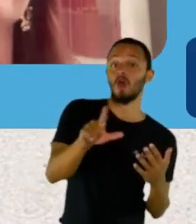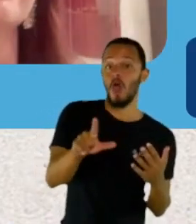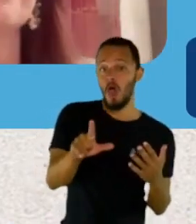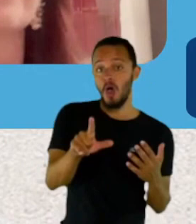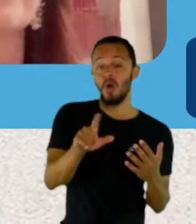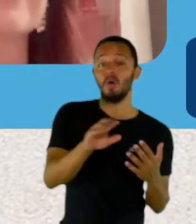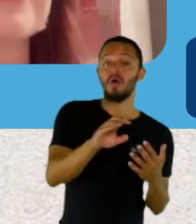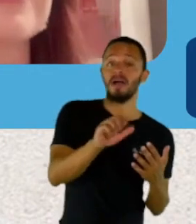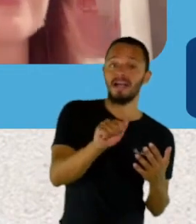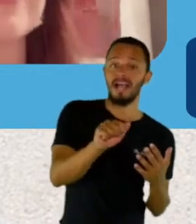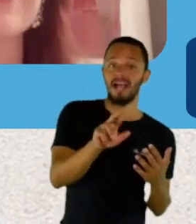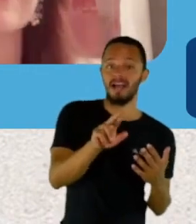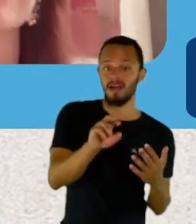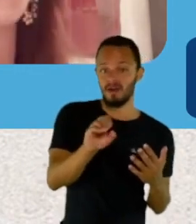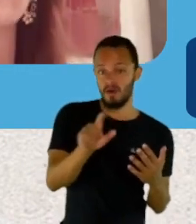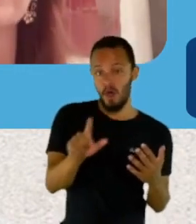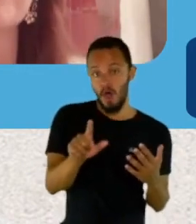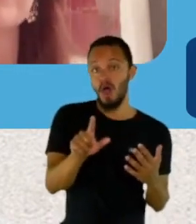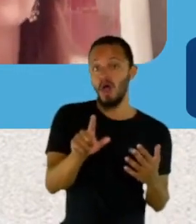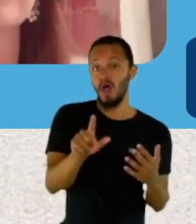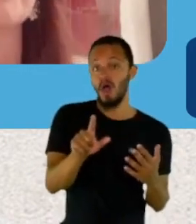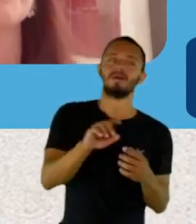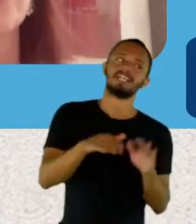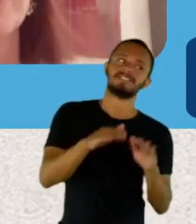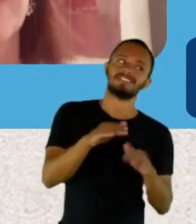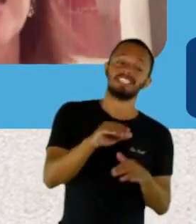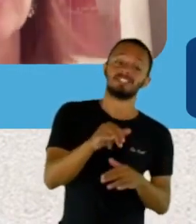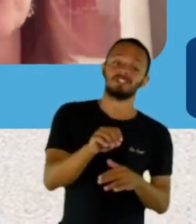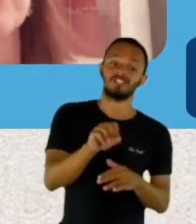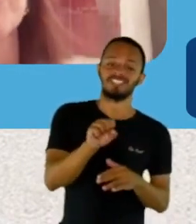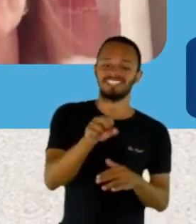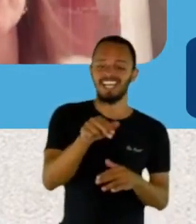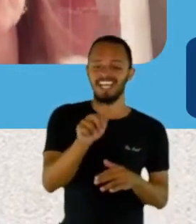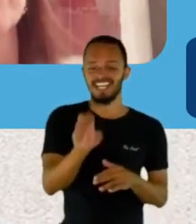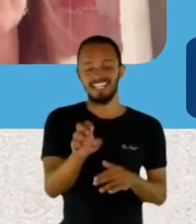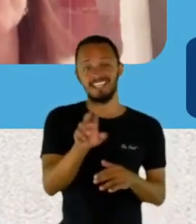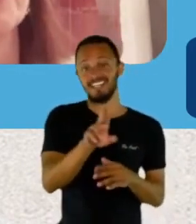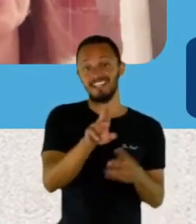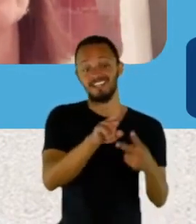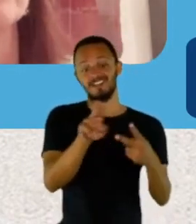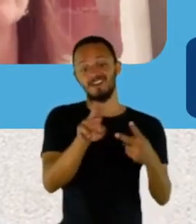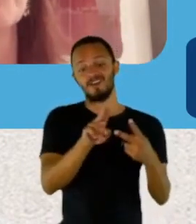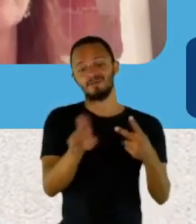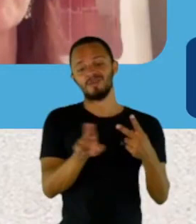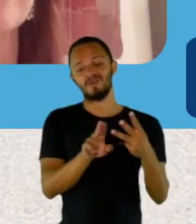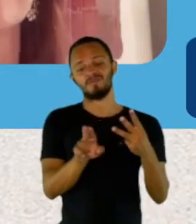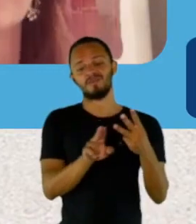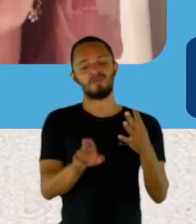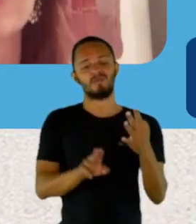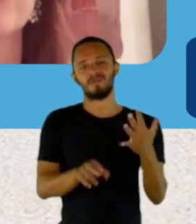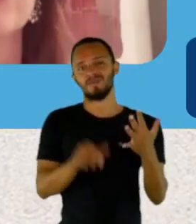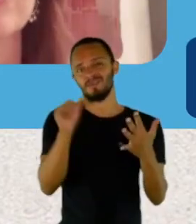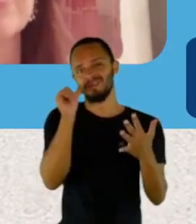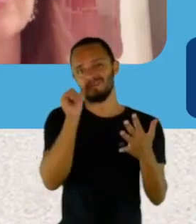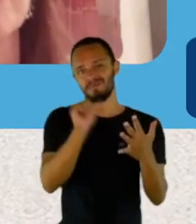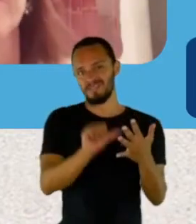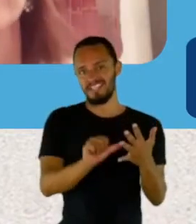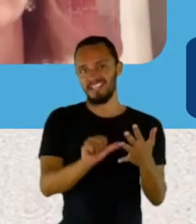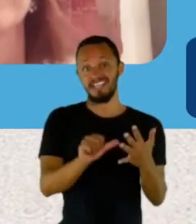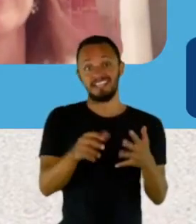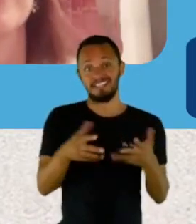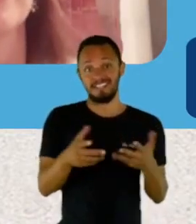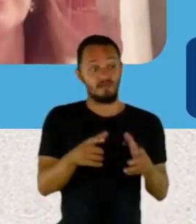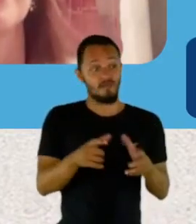Então, eu acho que essa, para mim, é muito vasto esse universo feminino. Então, é fácil da gente